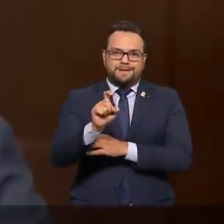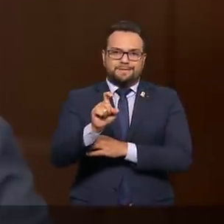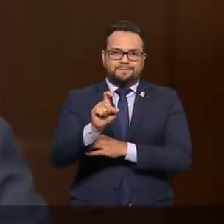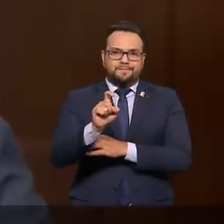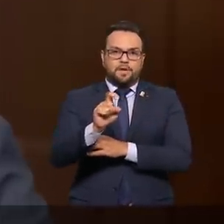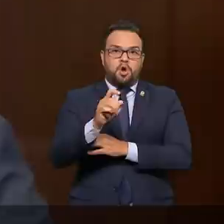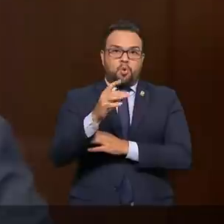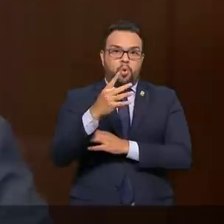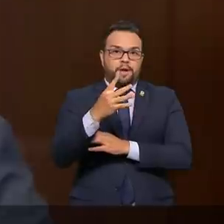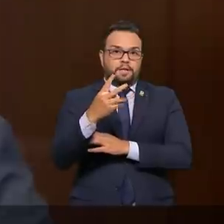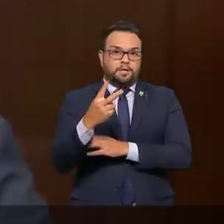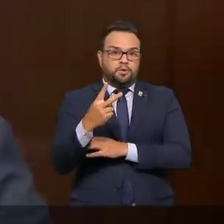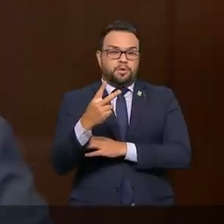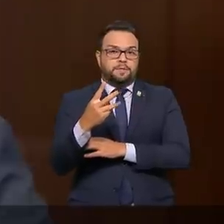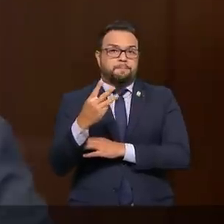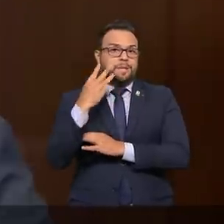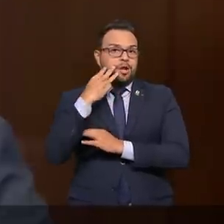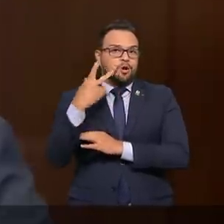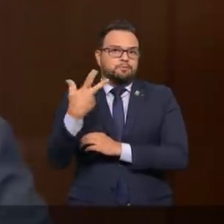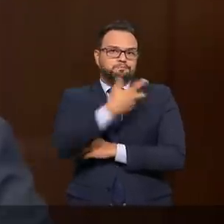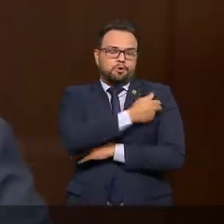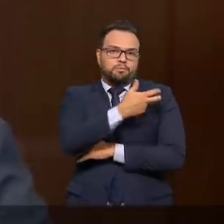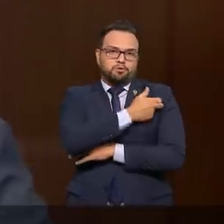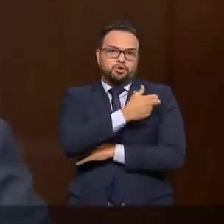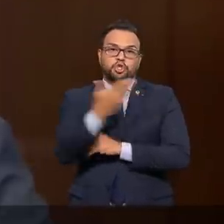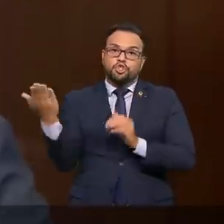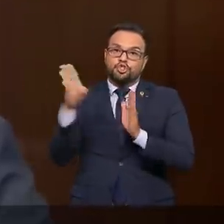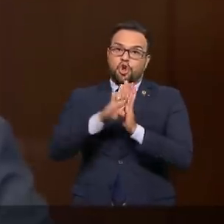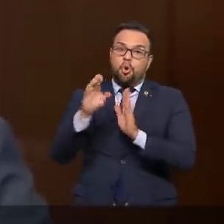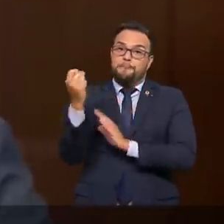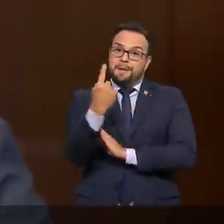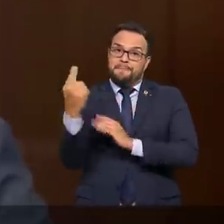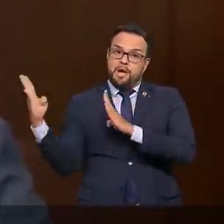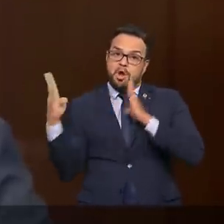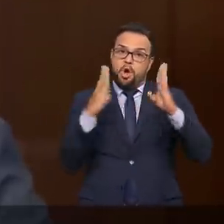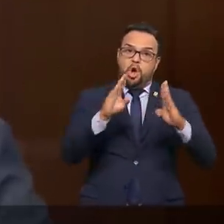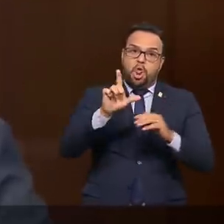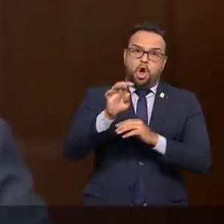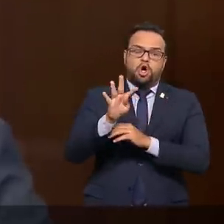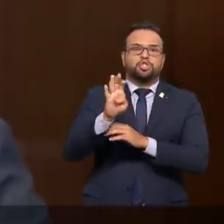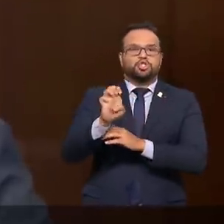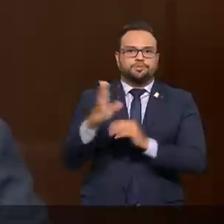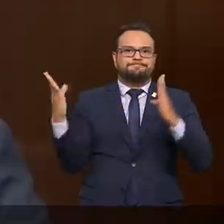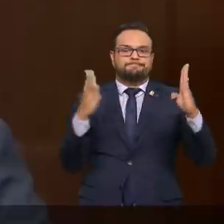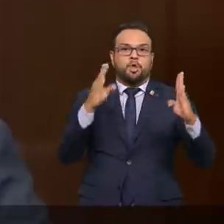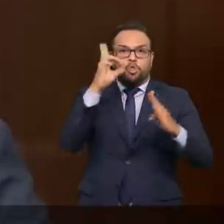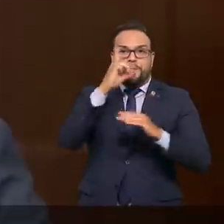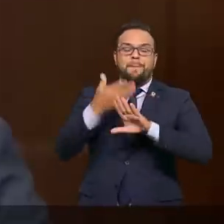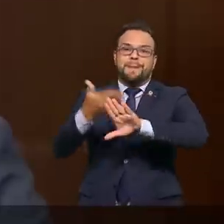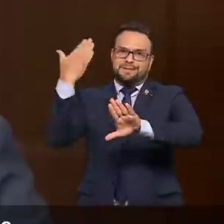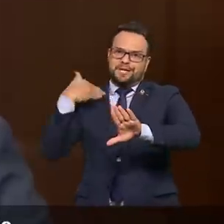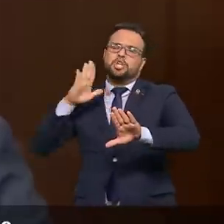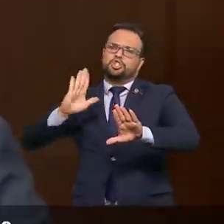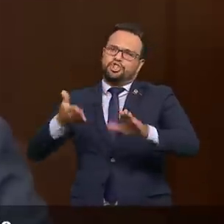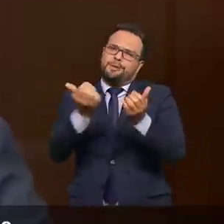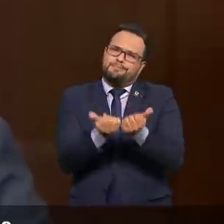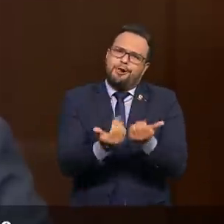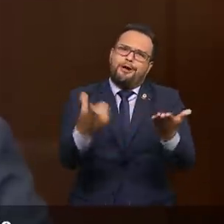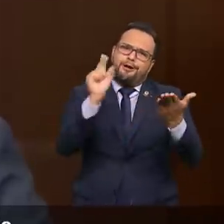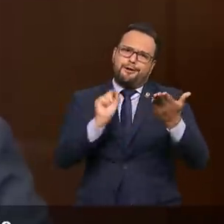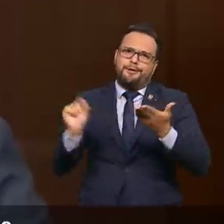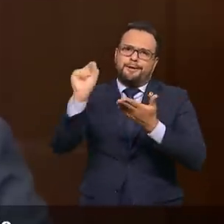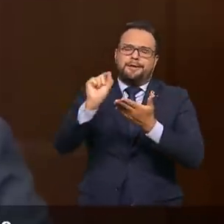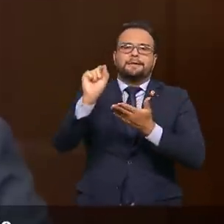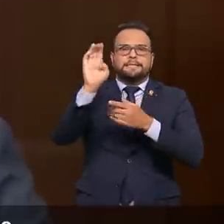de doses. O primeiro lote chegou no domingo passado e já foi distribuído para os estados. Em dezembro